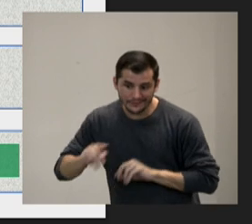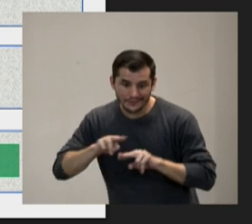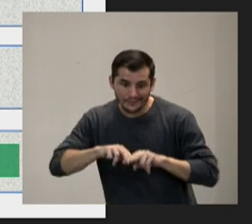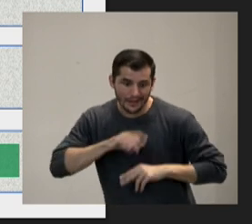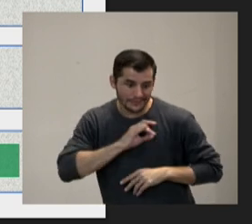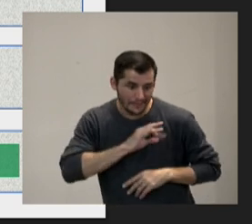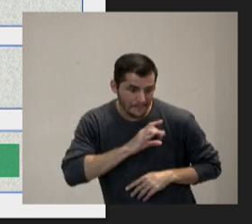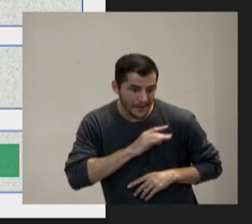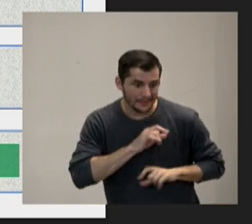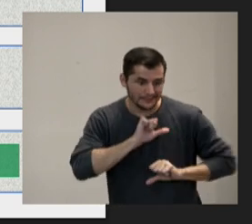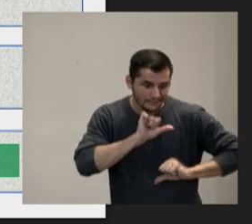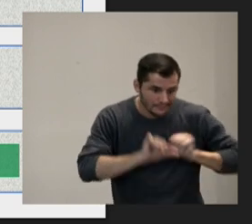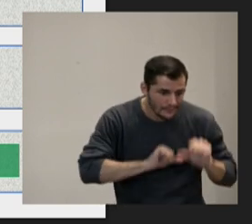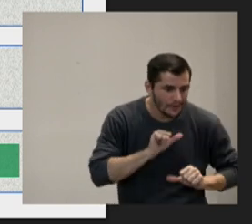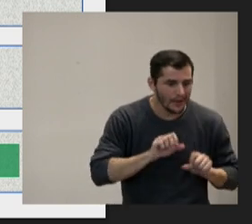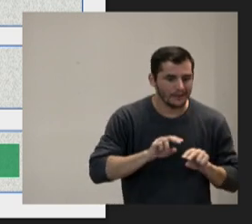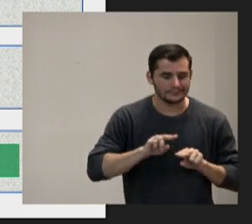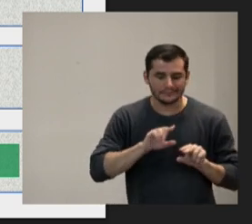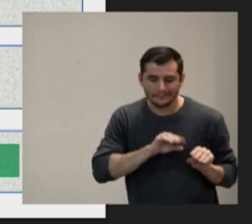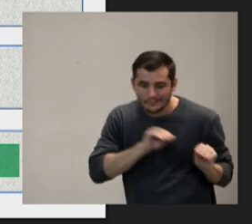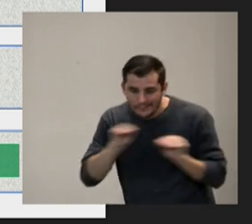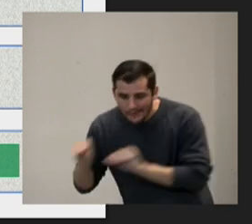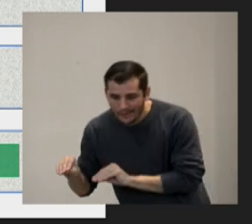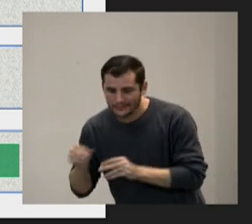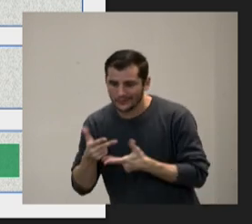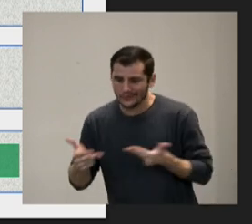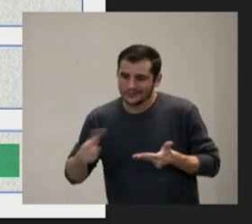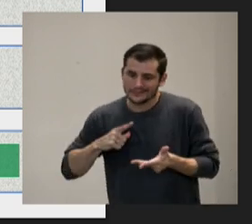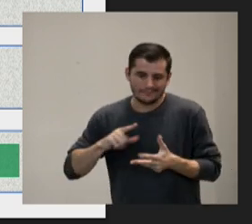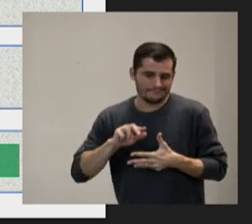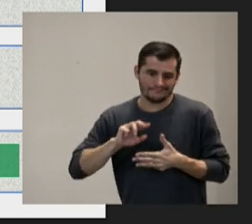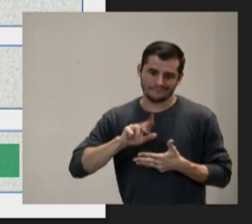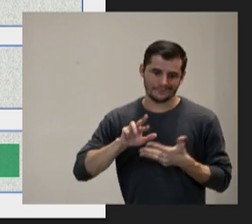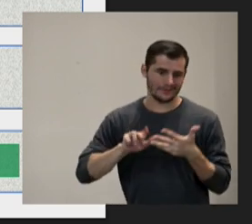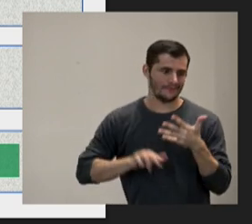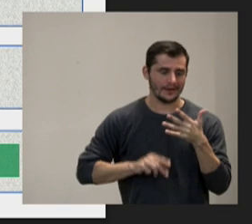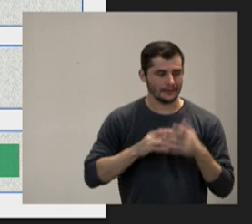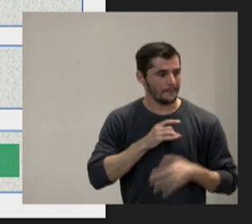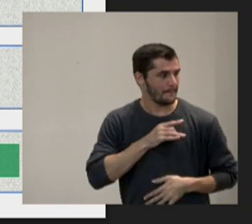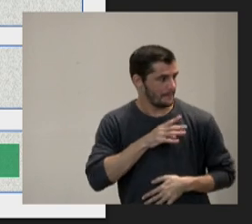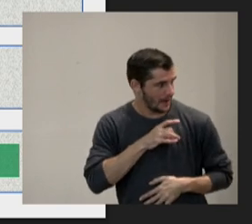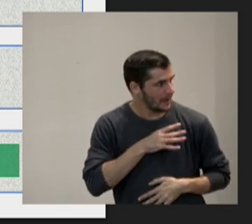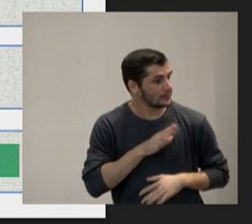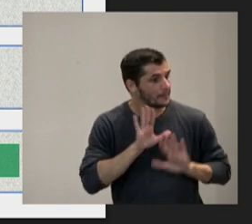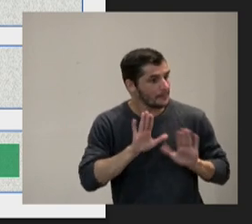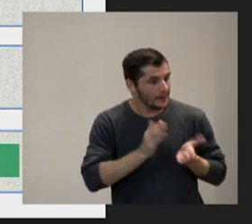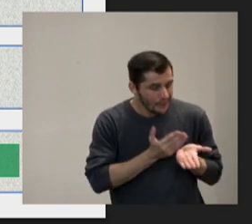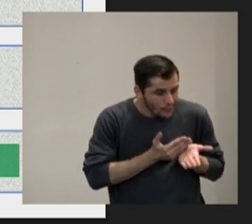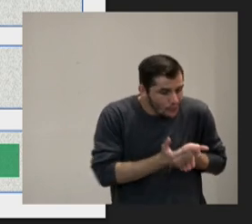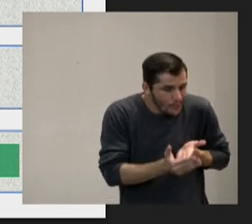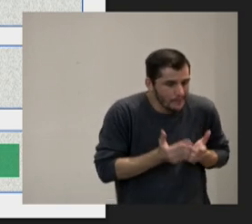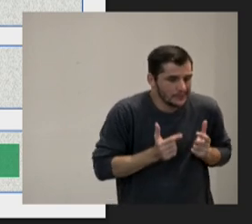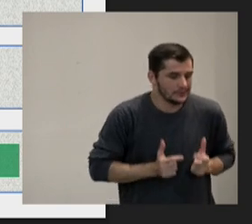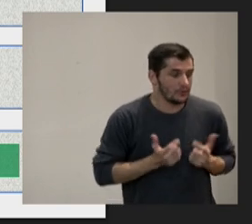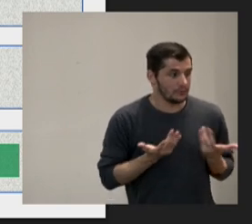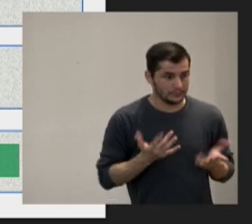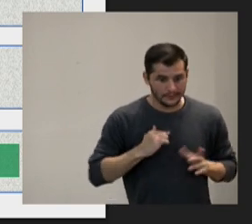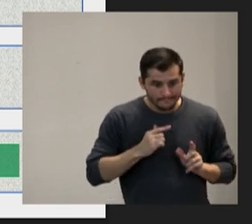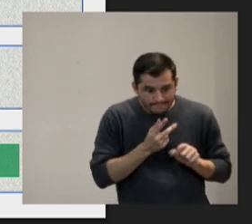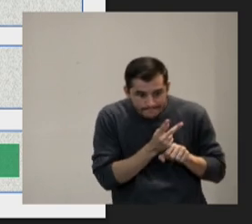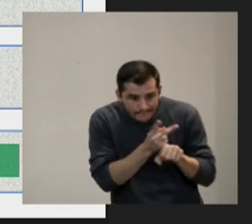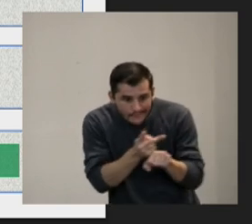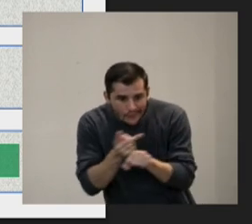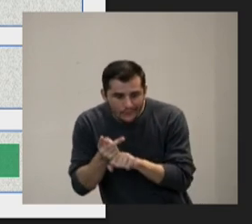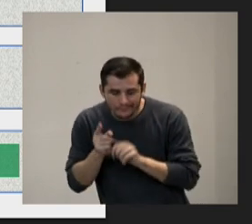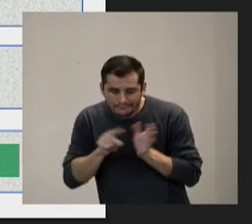medo ao cambio medo a muitas coisas por onde começar bom pois eu fui atrás de tentar